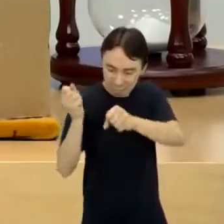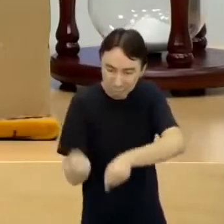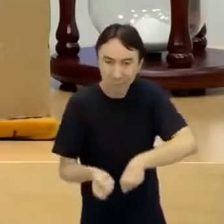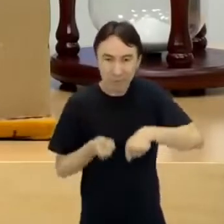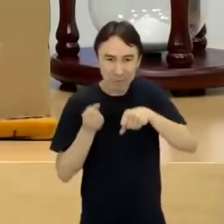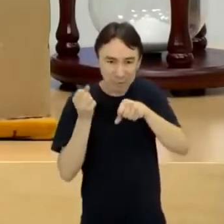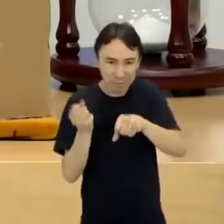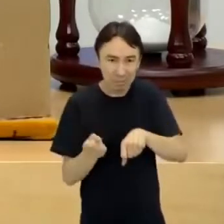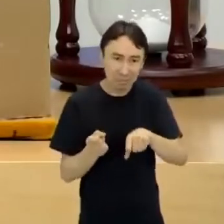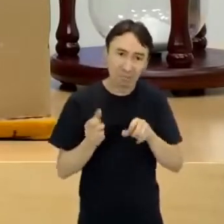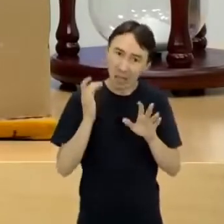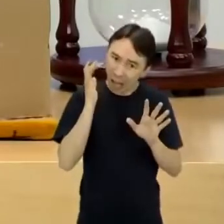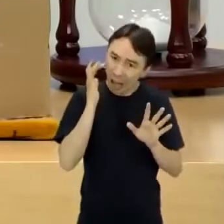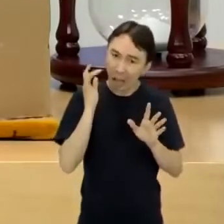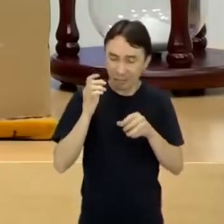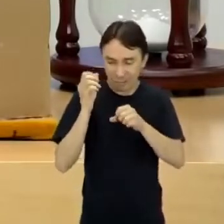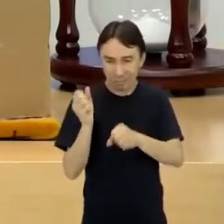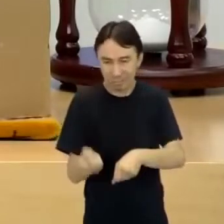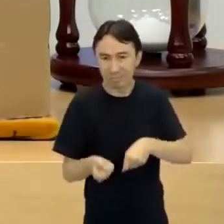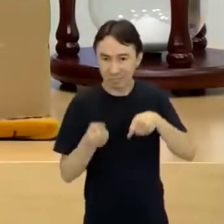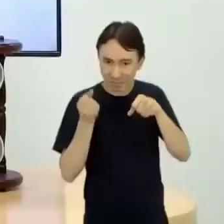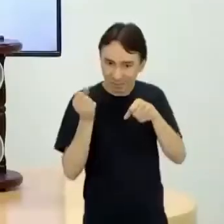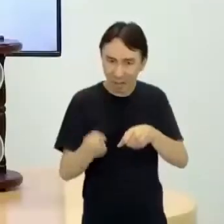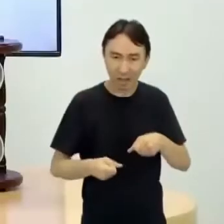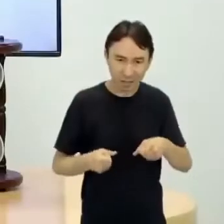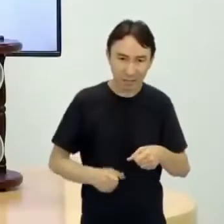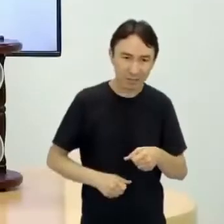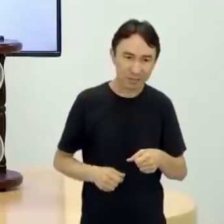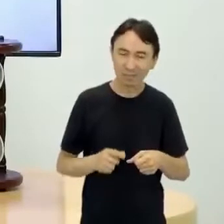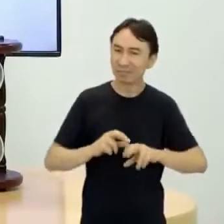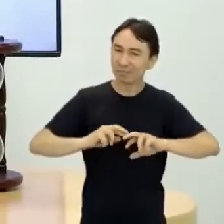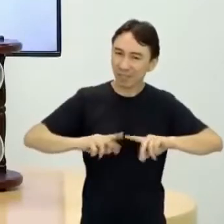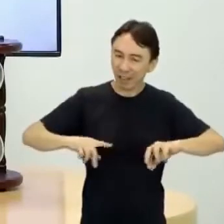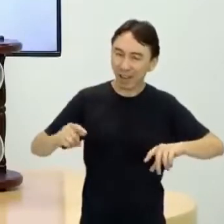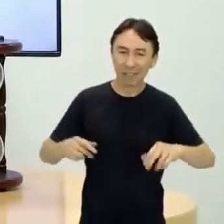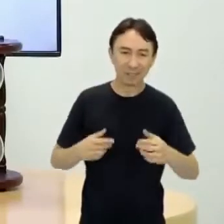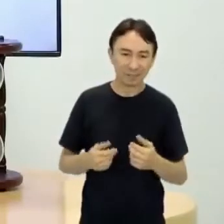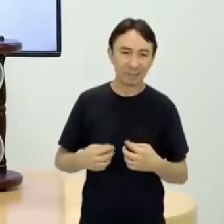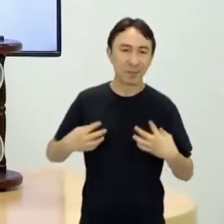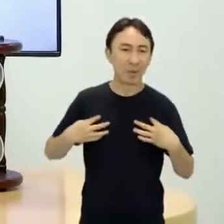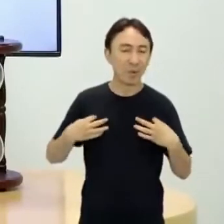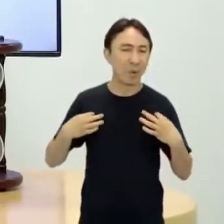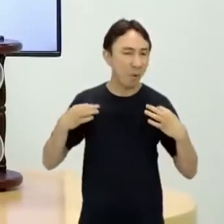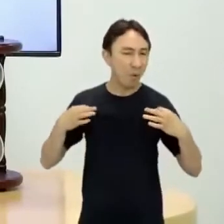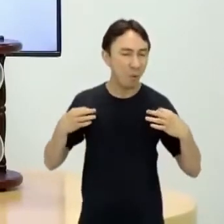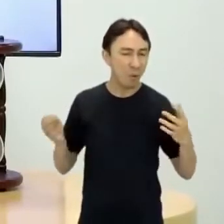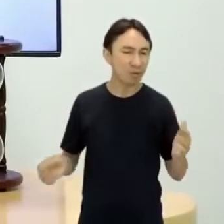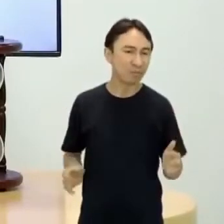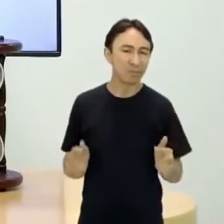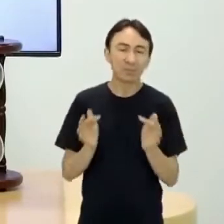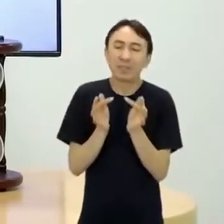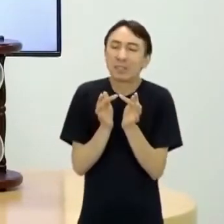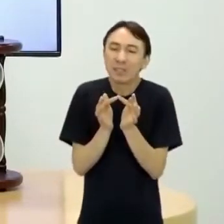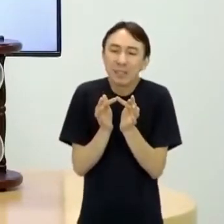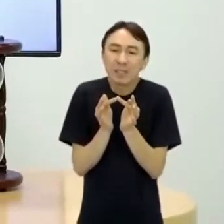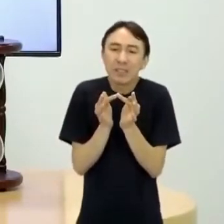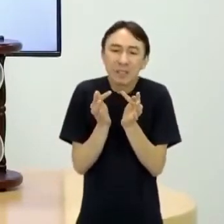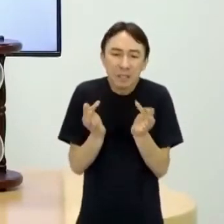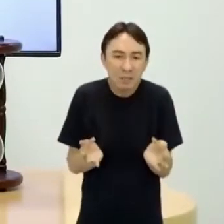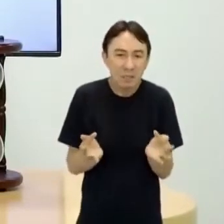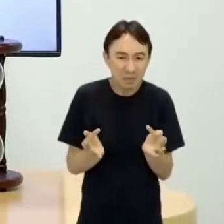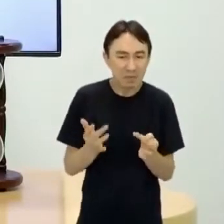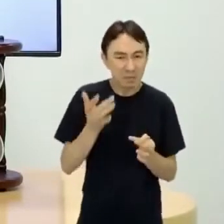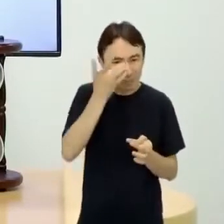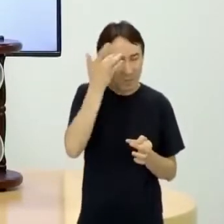acredito que seja uma enxada. Mas instrumentos de trabalho. Eles estão vestidos com roupas mais simples, né? Roupas de quem trabalha no